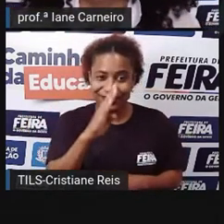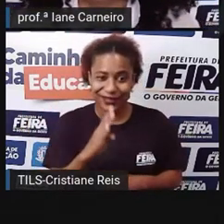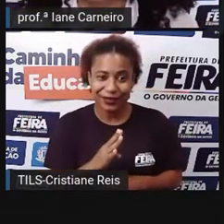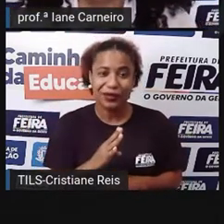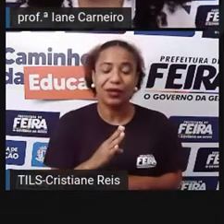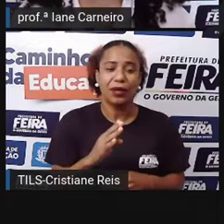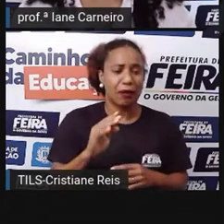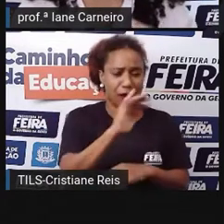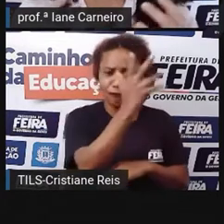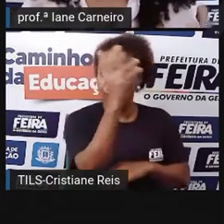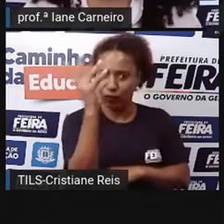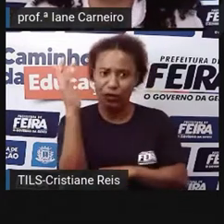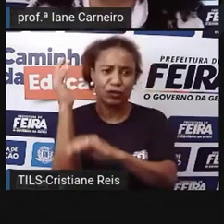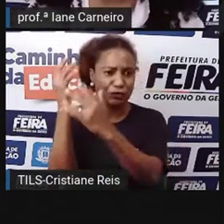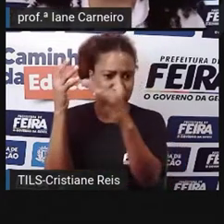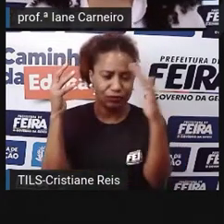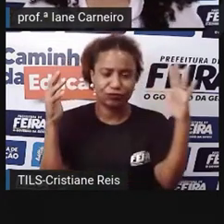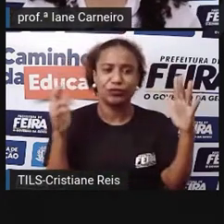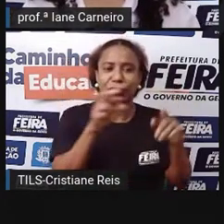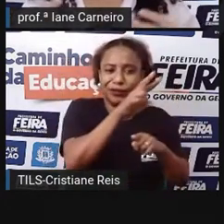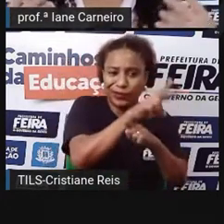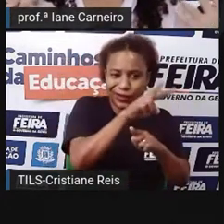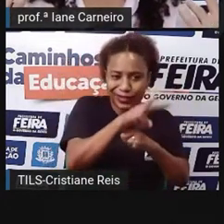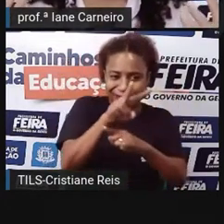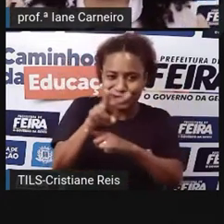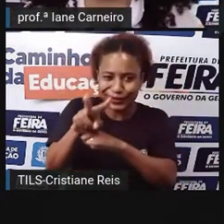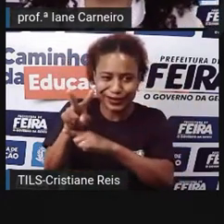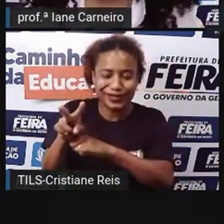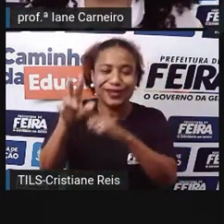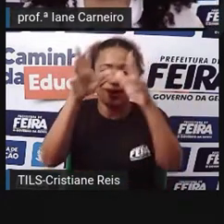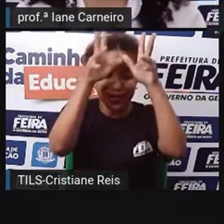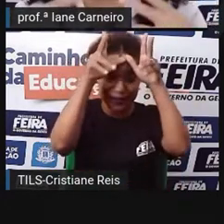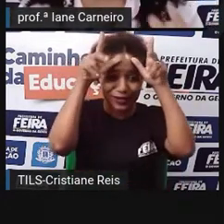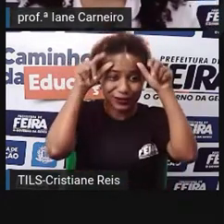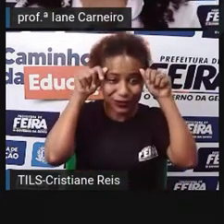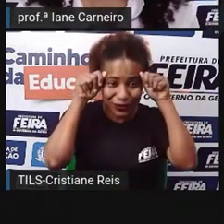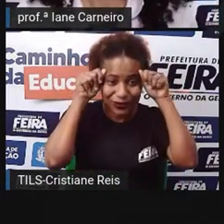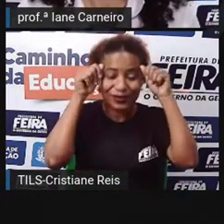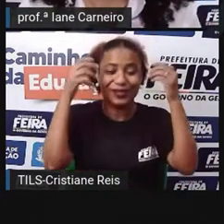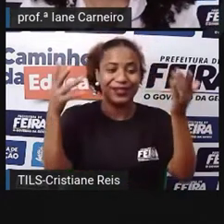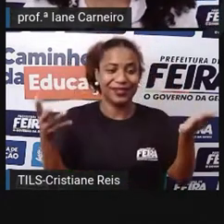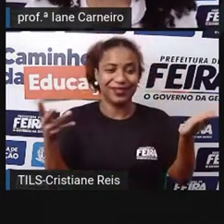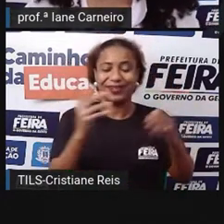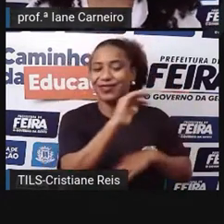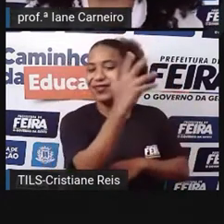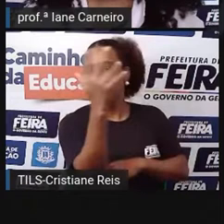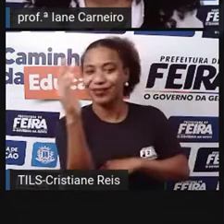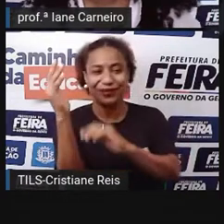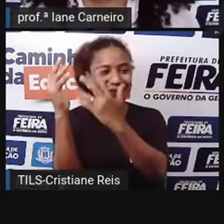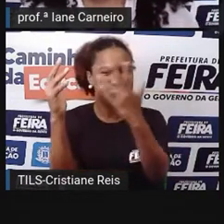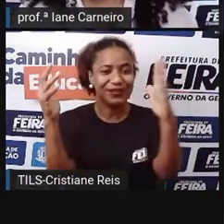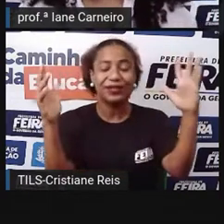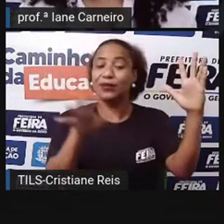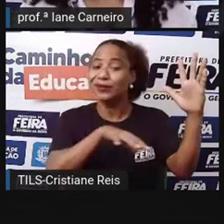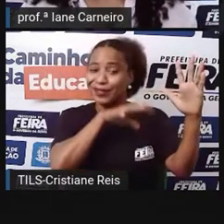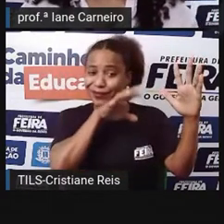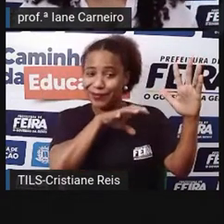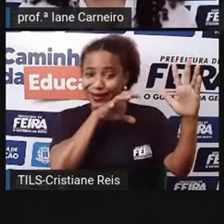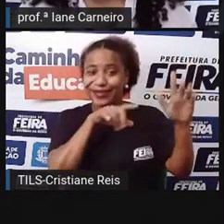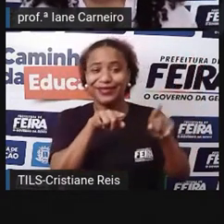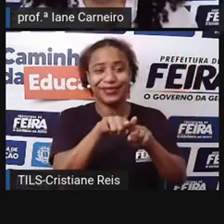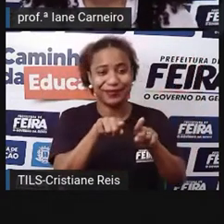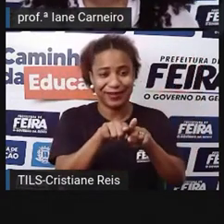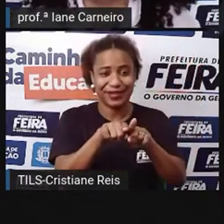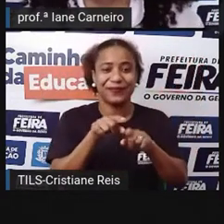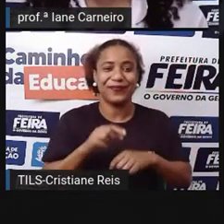protege a floresta amazônica, protege a fauna e a flora, e é alguém que tem, como a Pró colocou aí, que